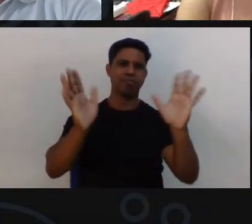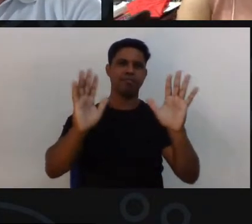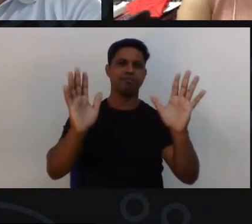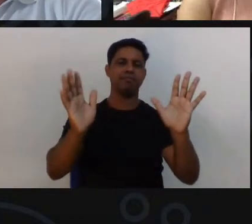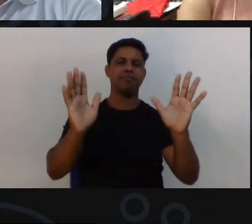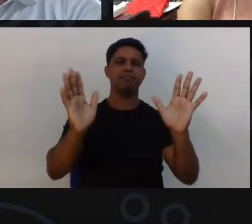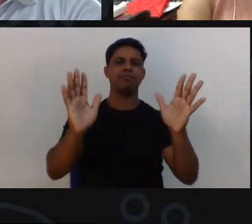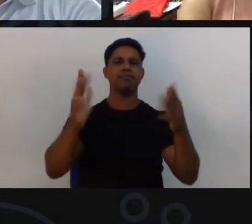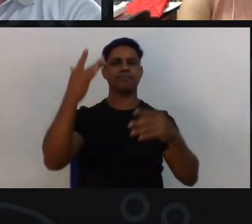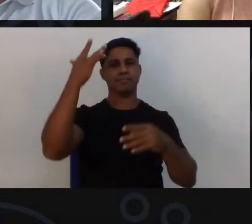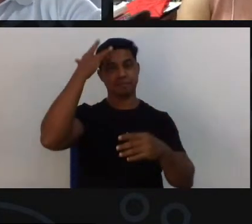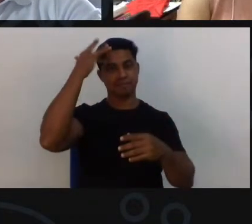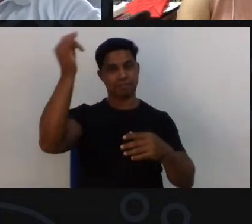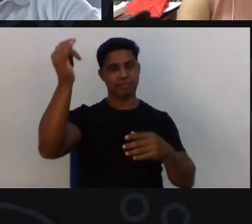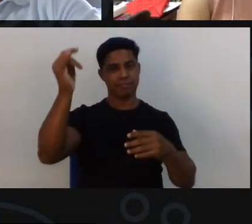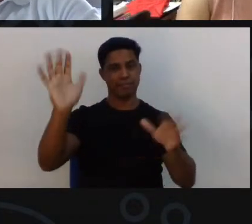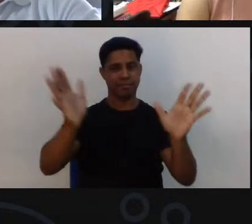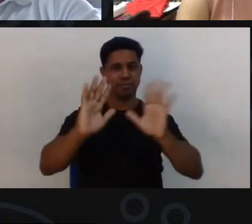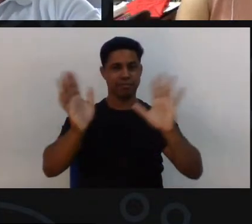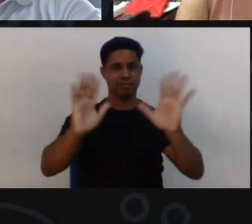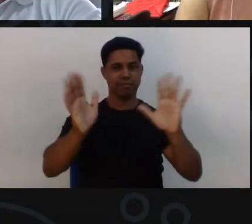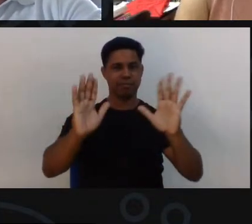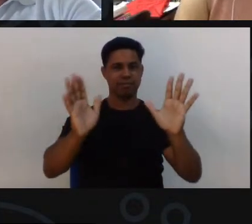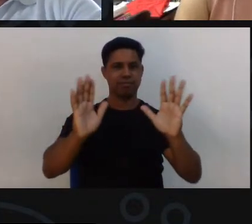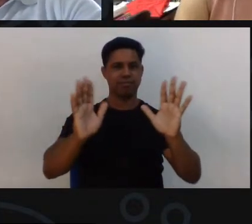até amanhã tchau tchau tchau tchau tchau